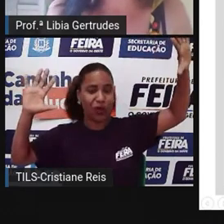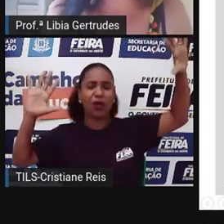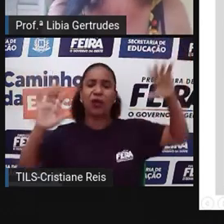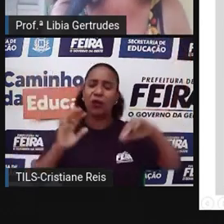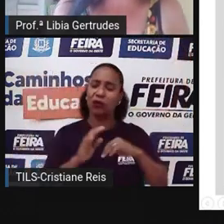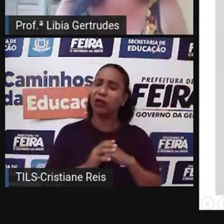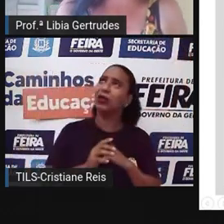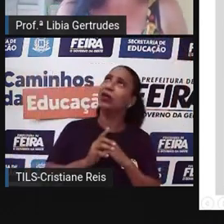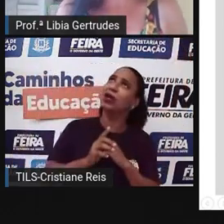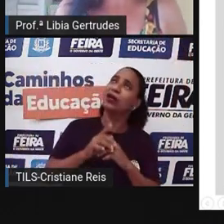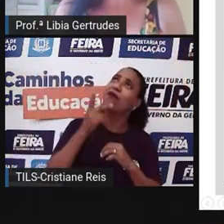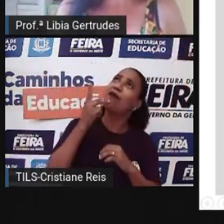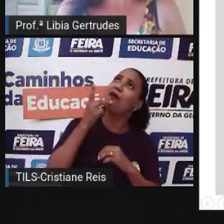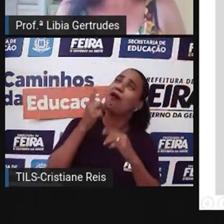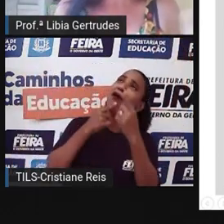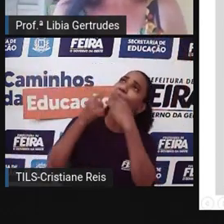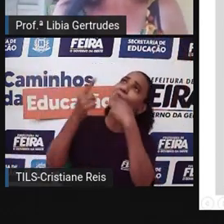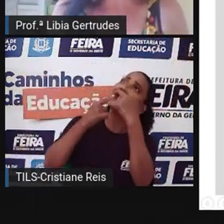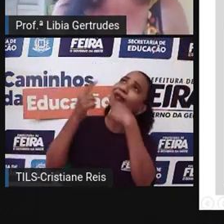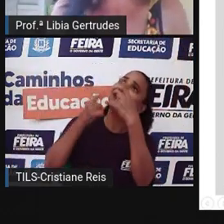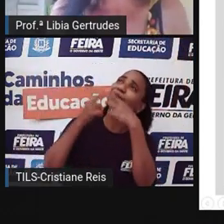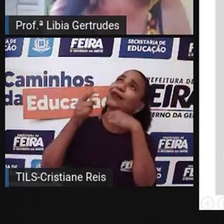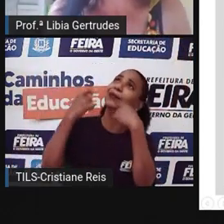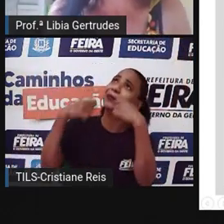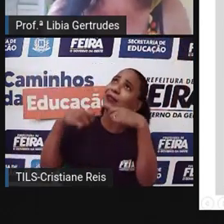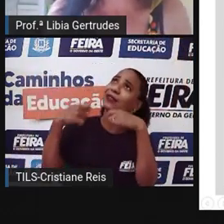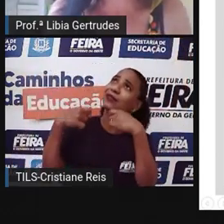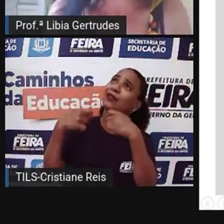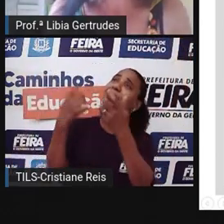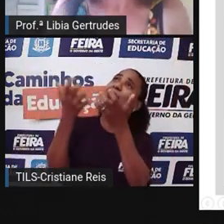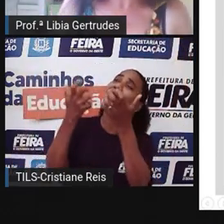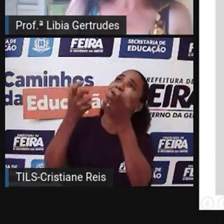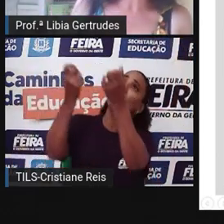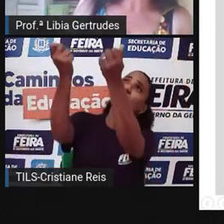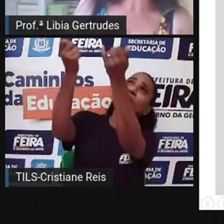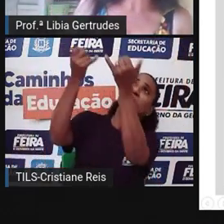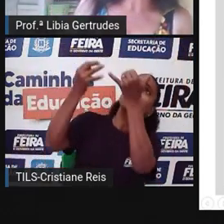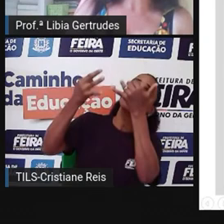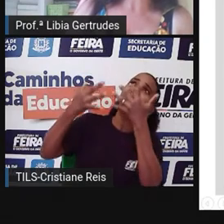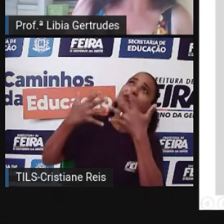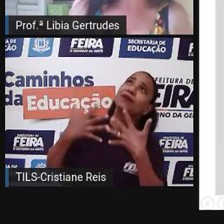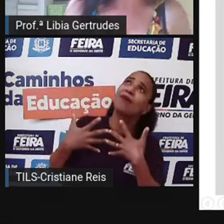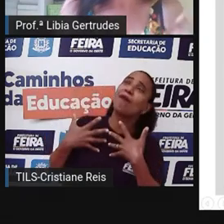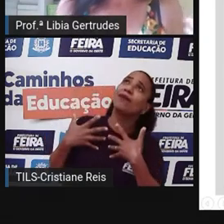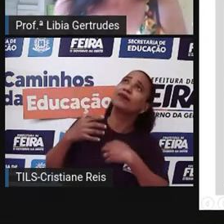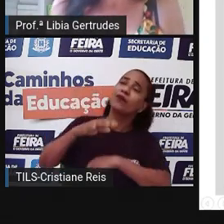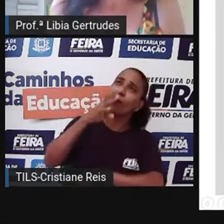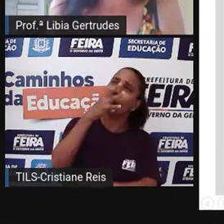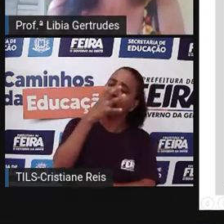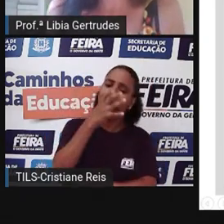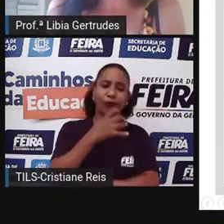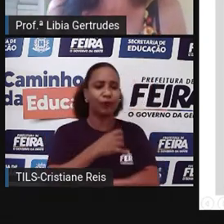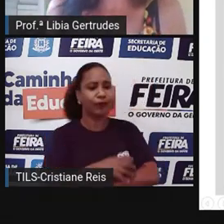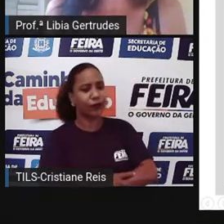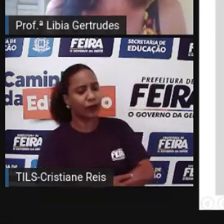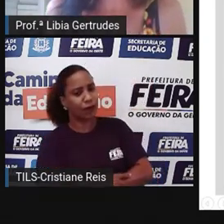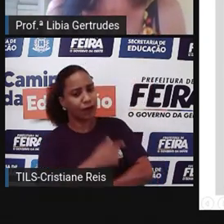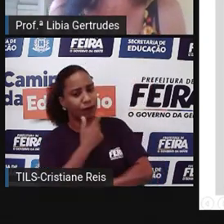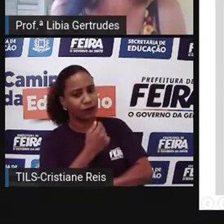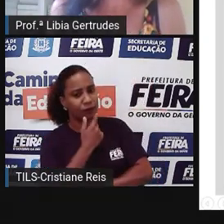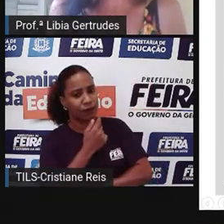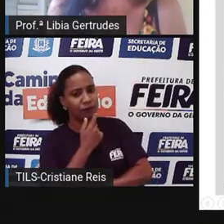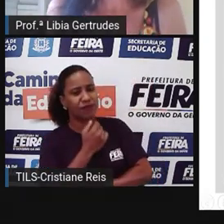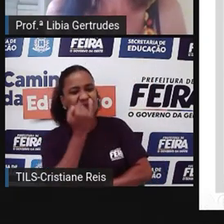Pediu audiência e falou, Niame, eu quero todas as suas histórias. A Niame olhou para ele e viu aquele homem